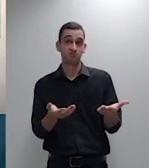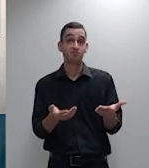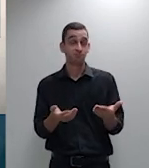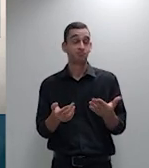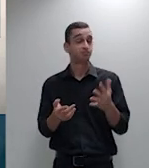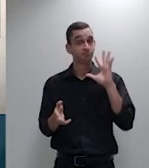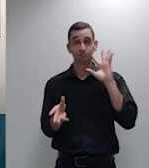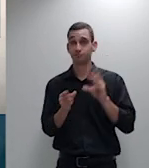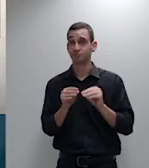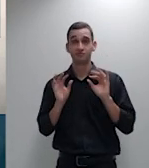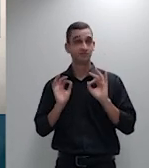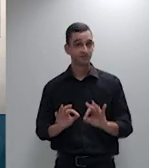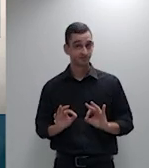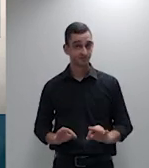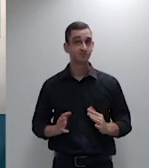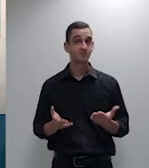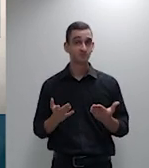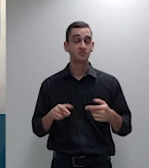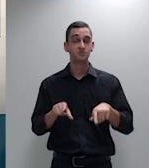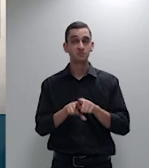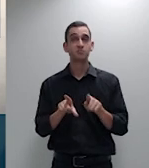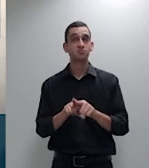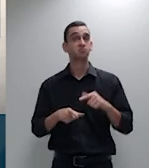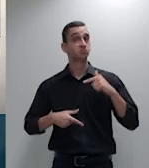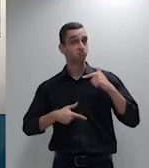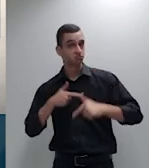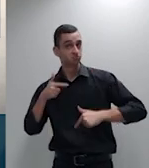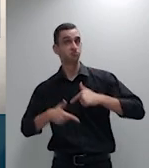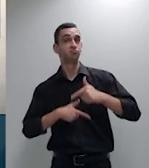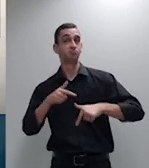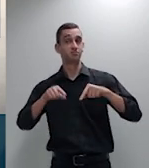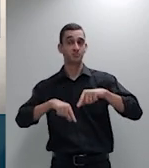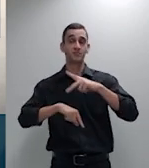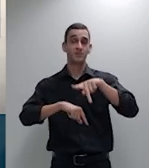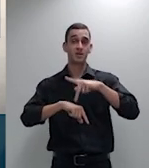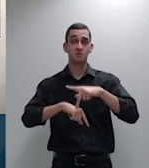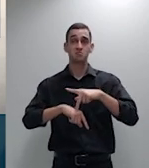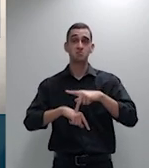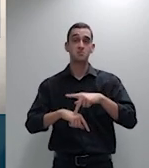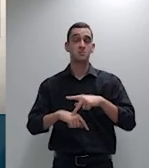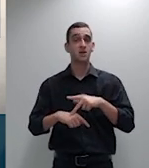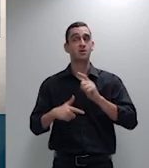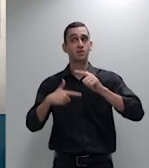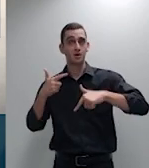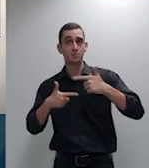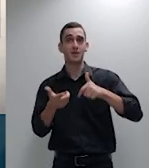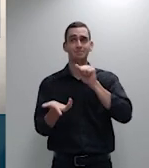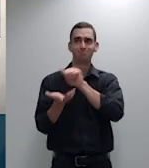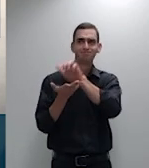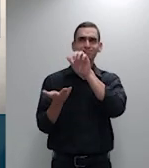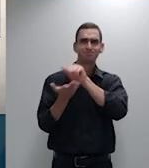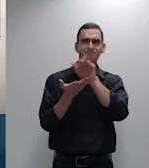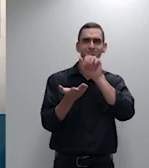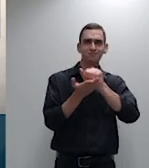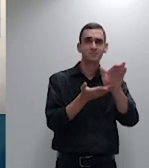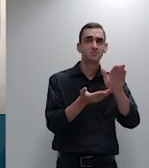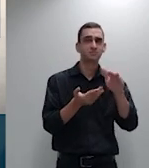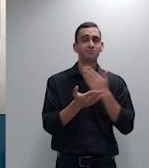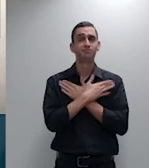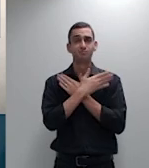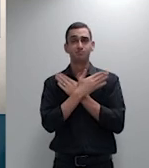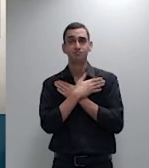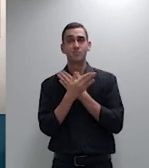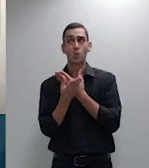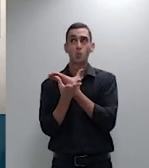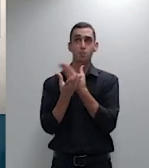empregabilidade tão precária neste país dos dias de hoje a norma regulamentar jamais distinguiu